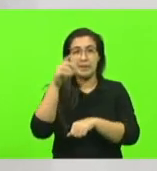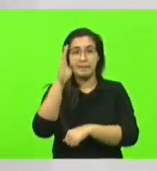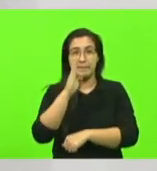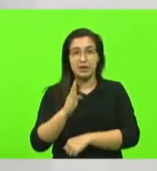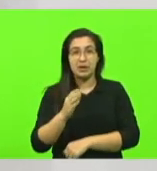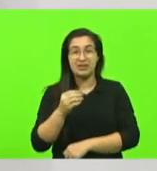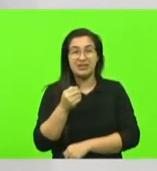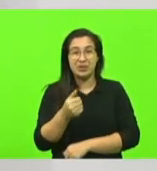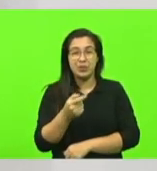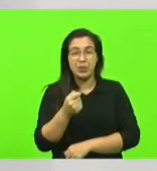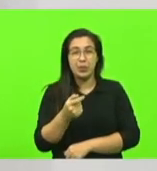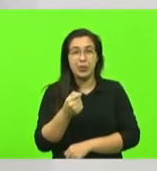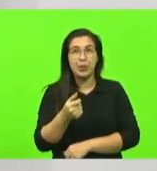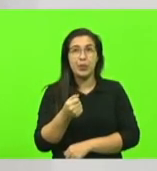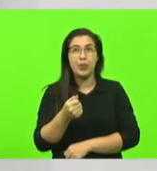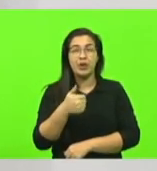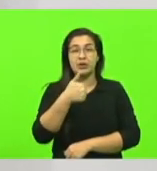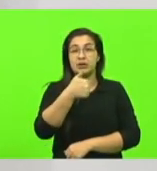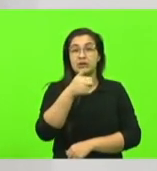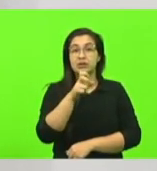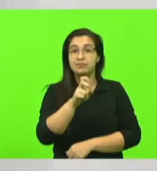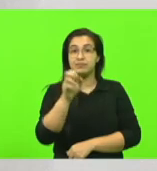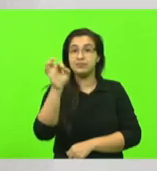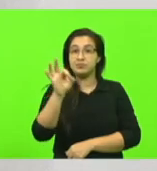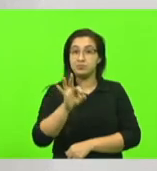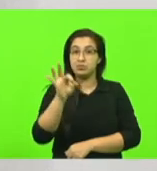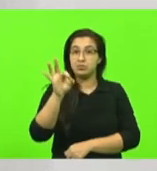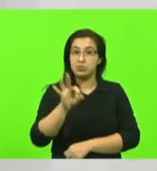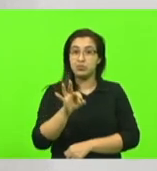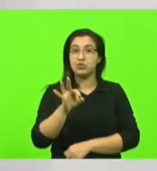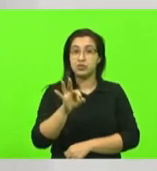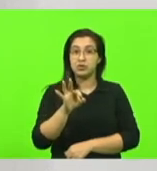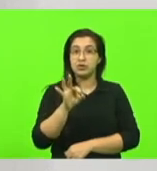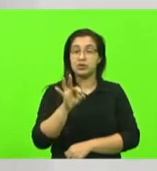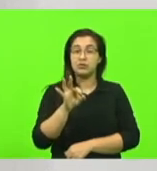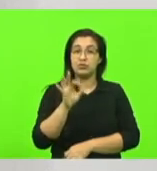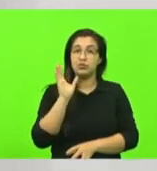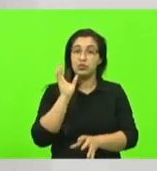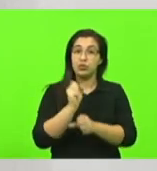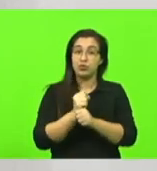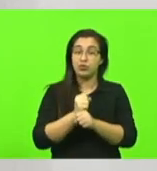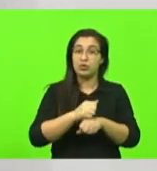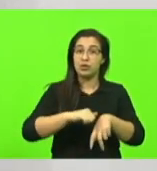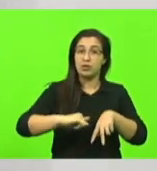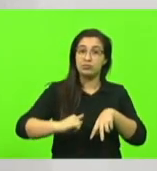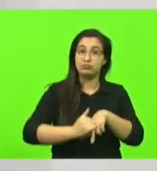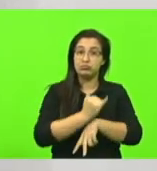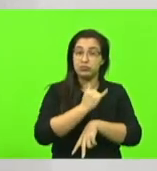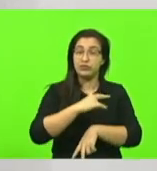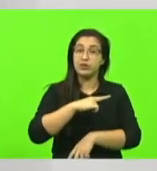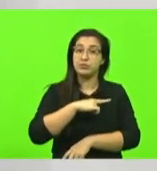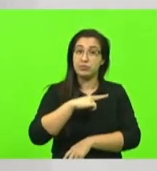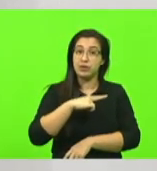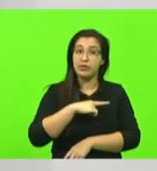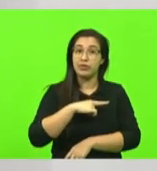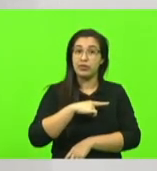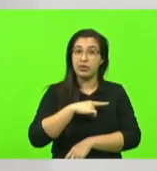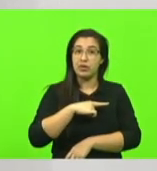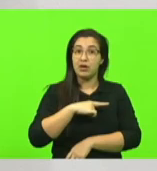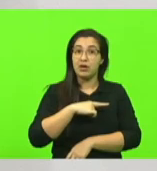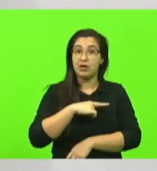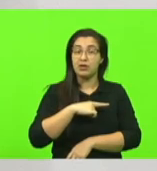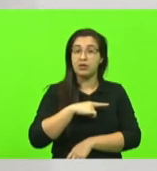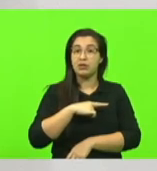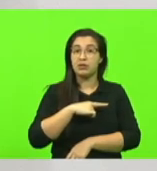15% do total de vítimas que nós temos em homicídios no